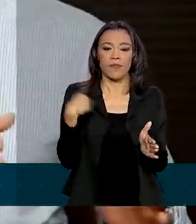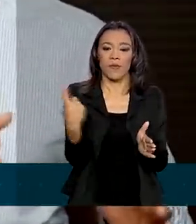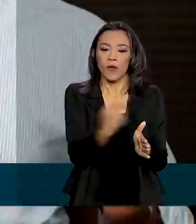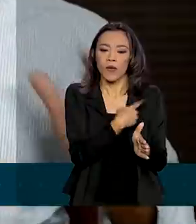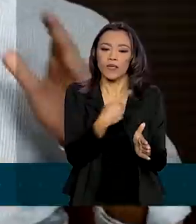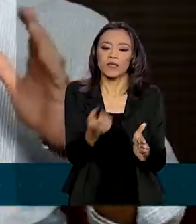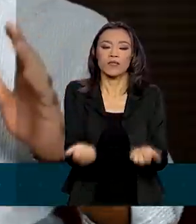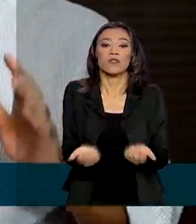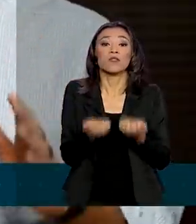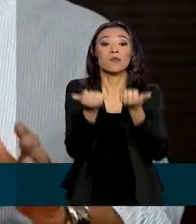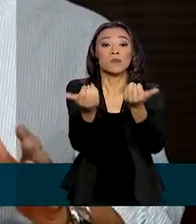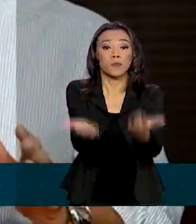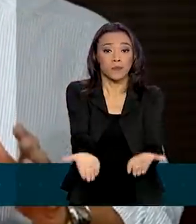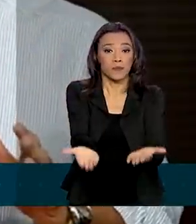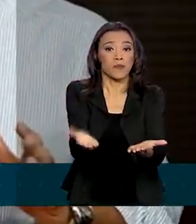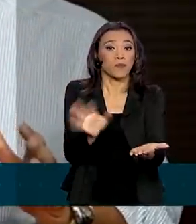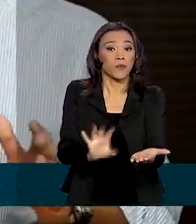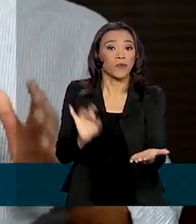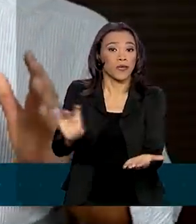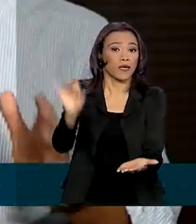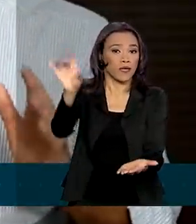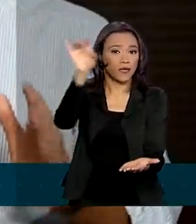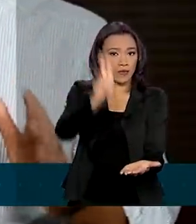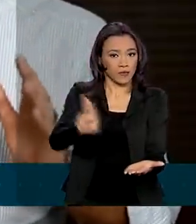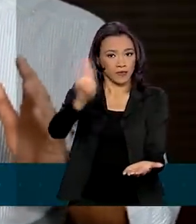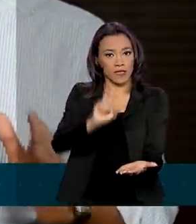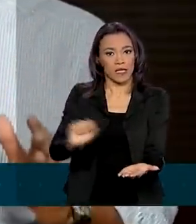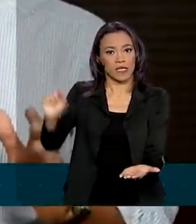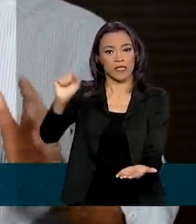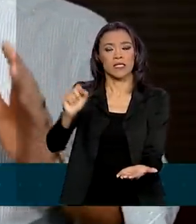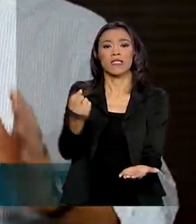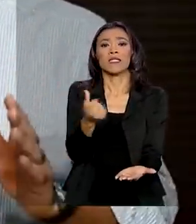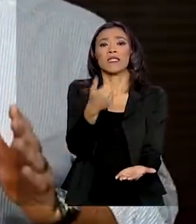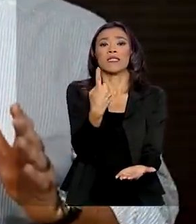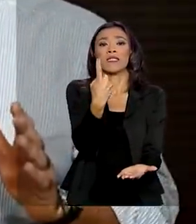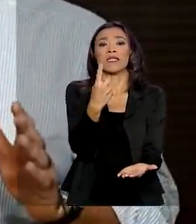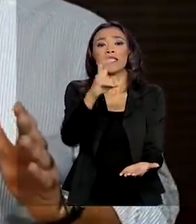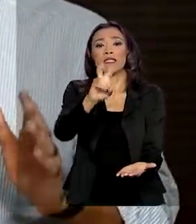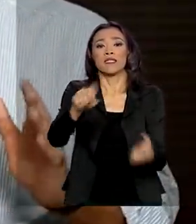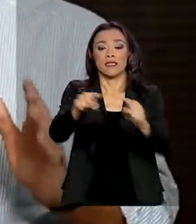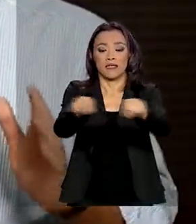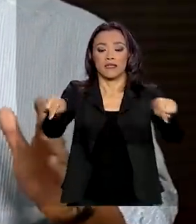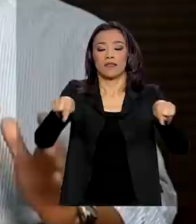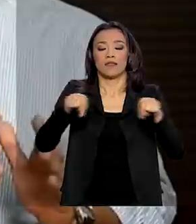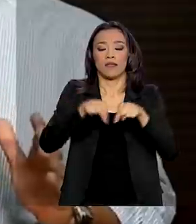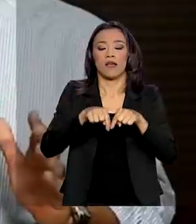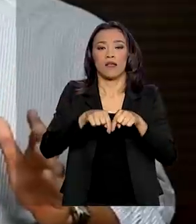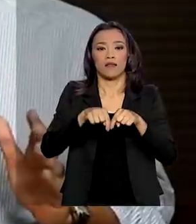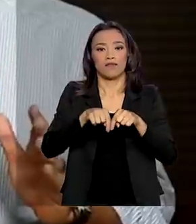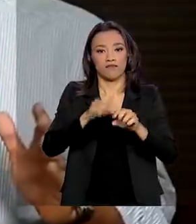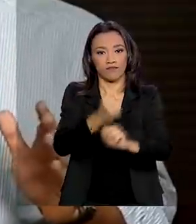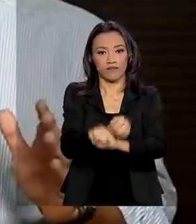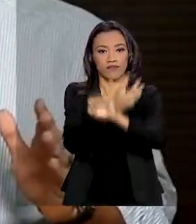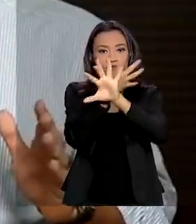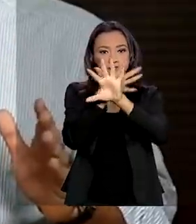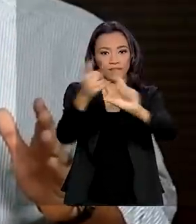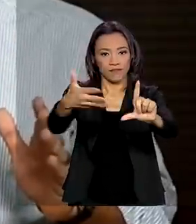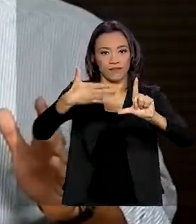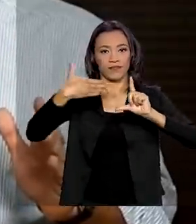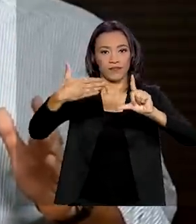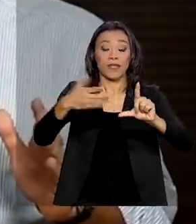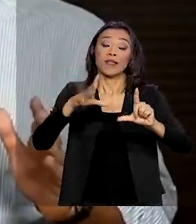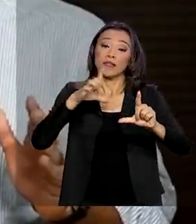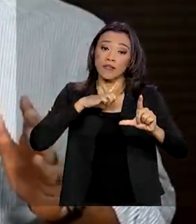por instituição, 15 salas de aulas virtuais. Cada sala de aula com capacidade para